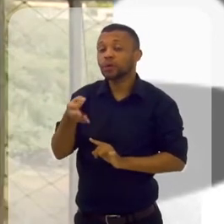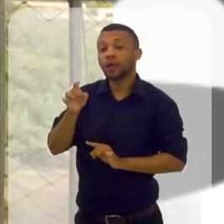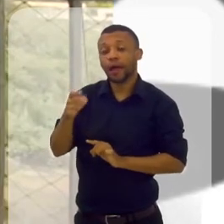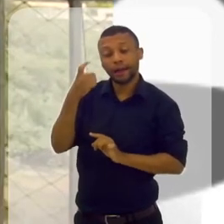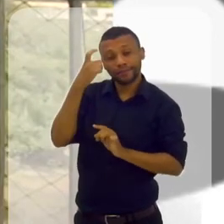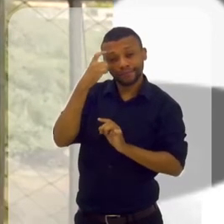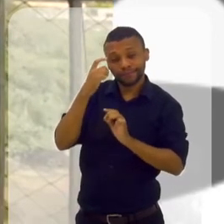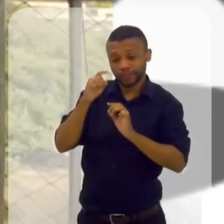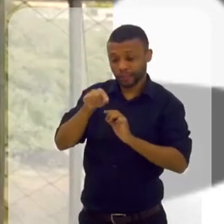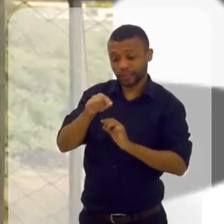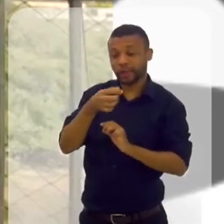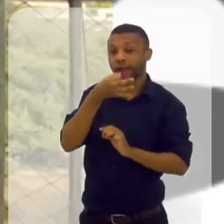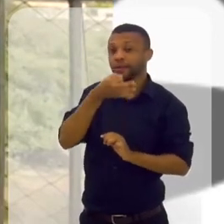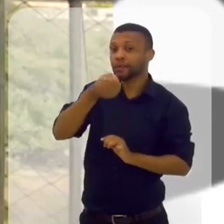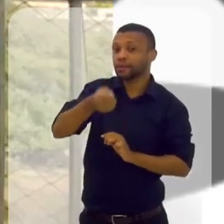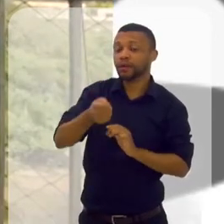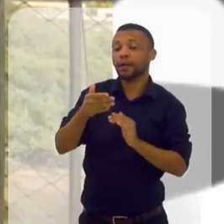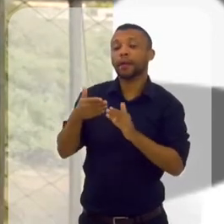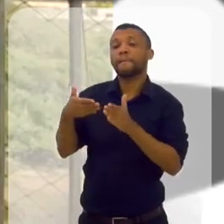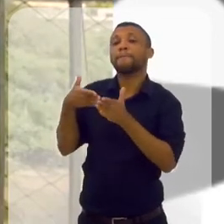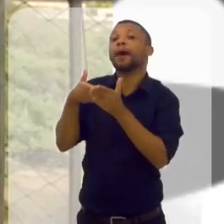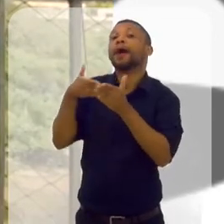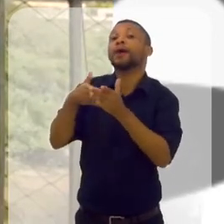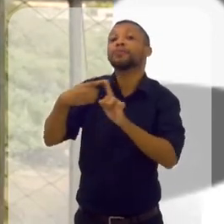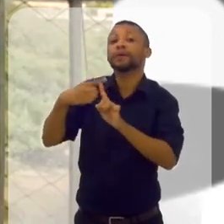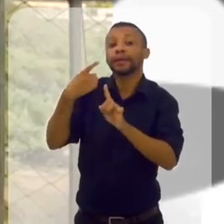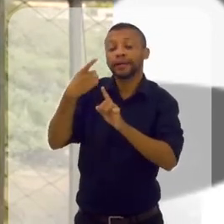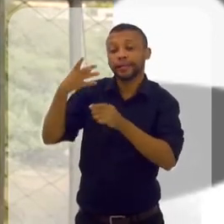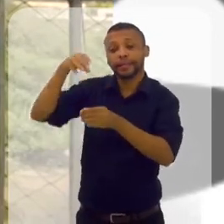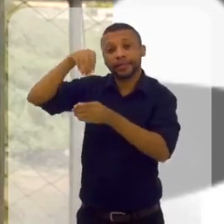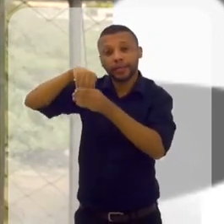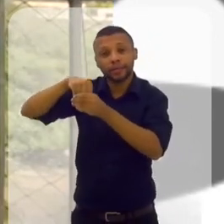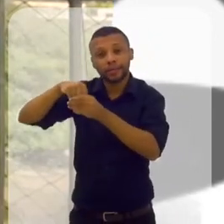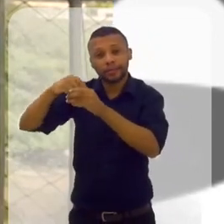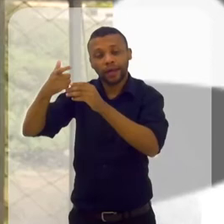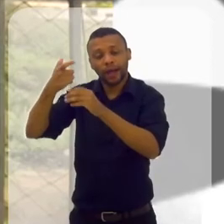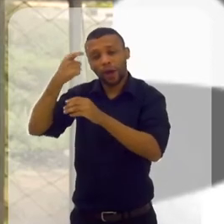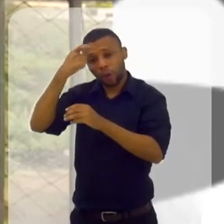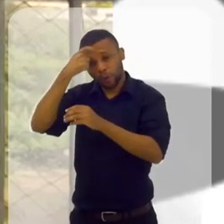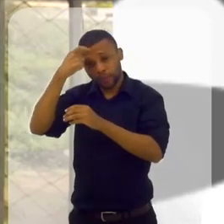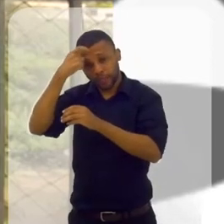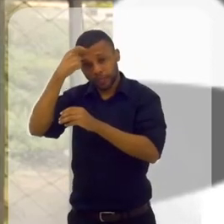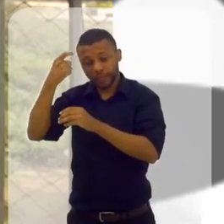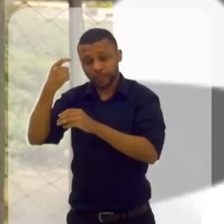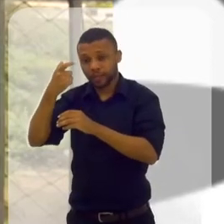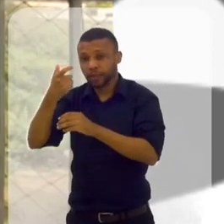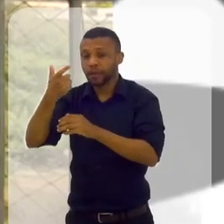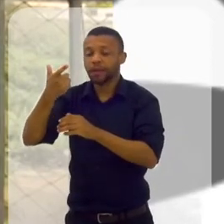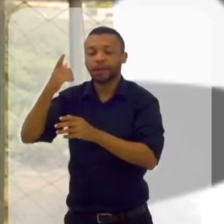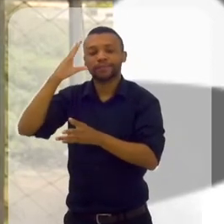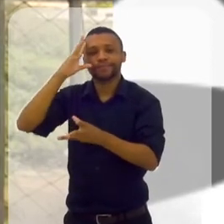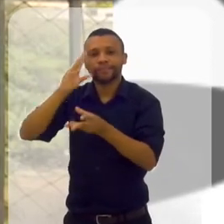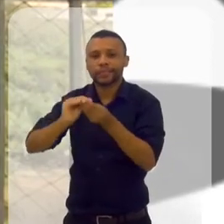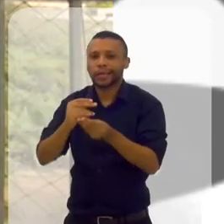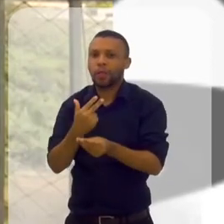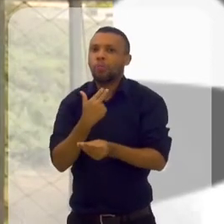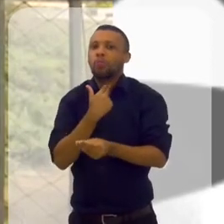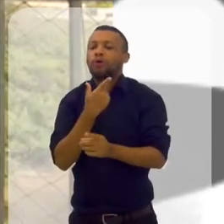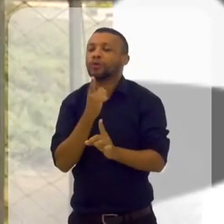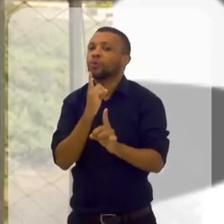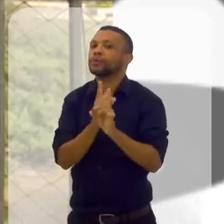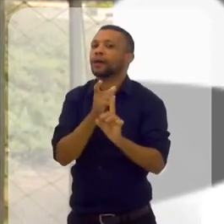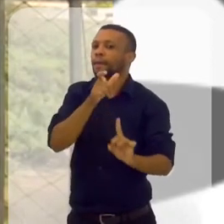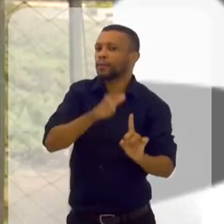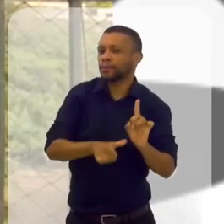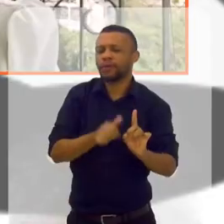pessoa bacana é barrada por esse fator crítico. Por quê? Porque existe uma programação no subconsciente dela de que ela não pode ter essa pessoa.